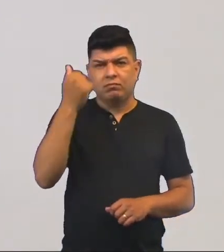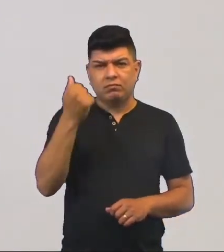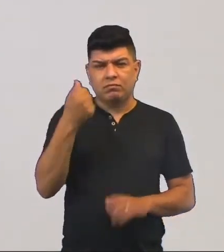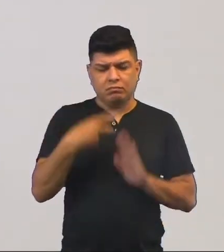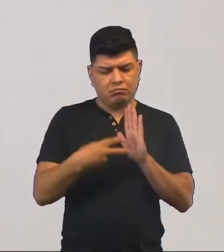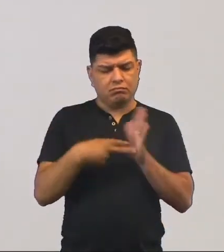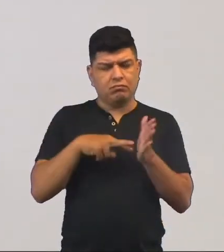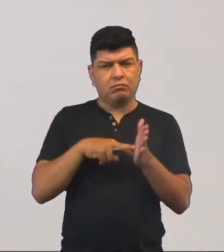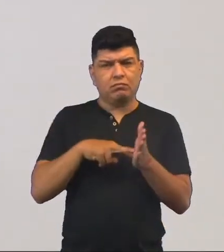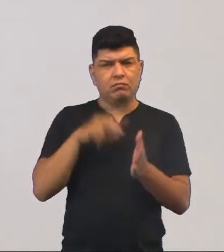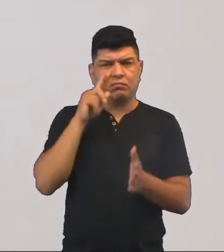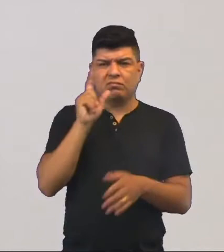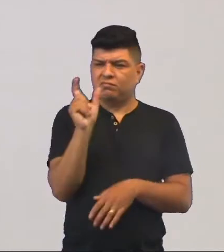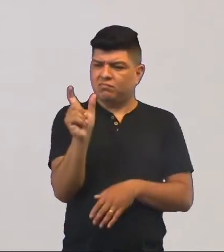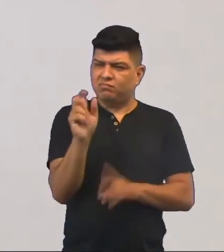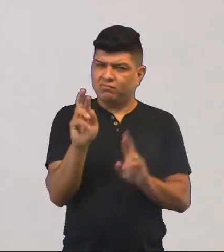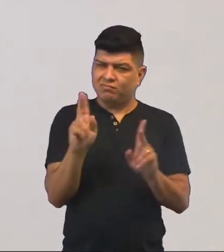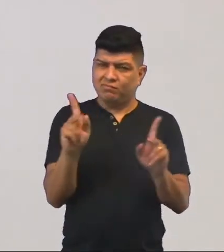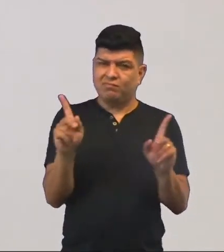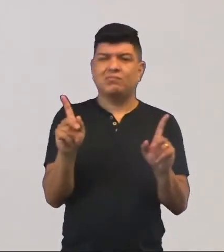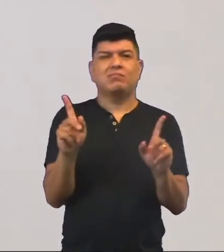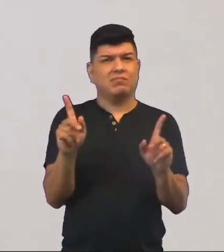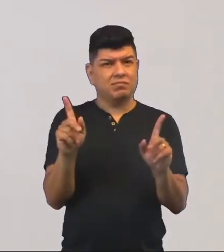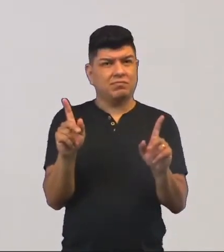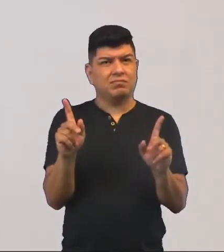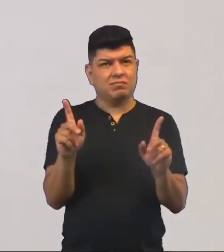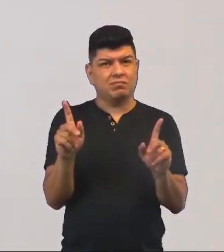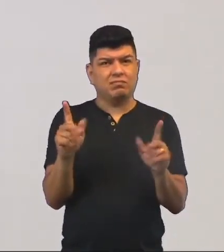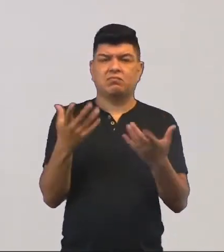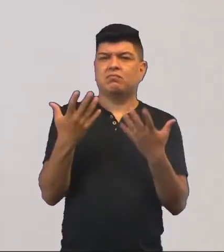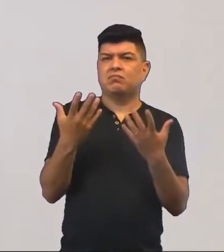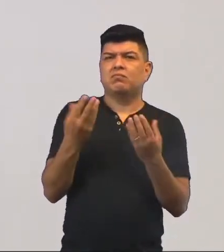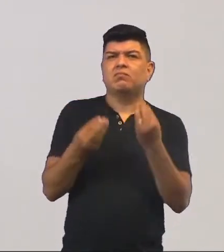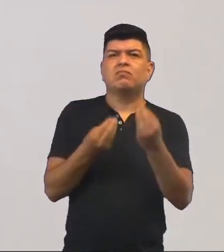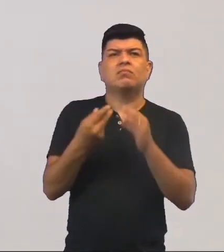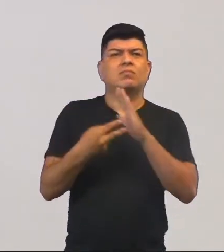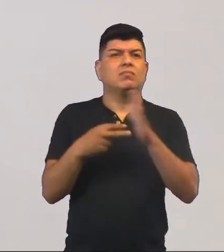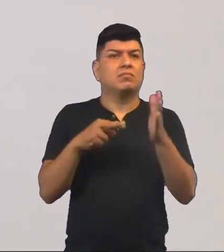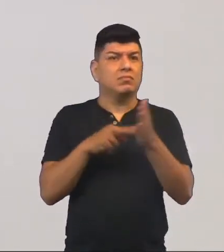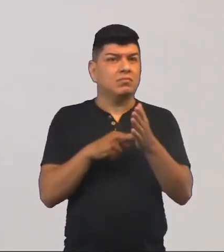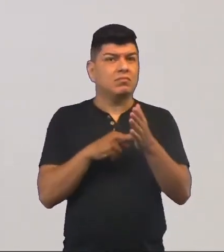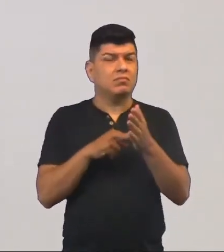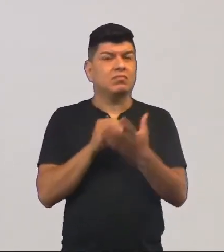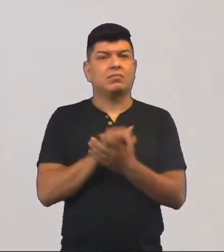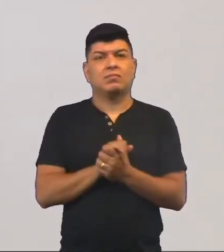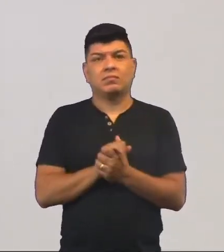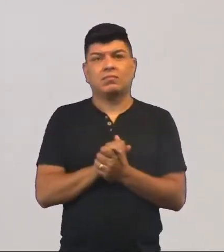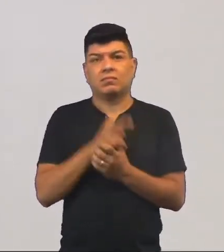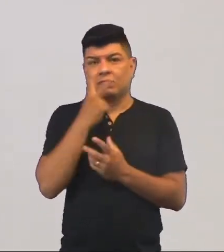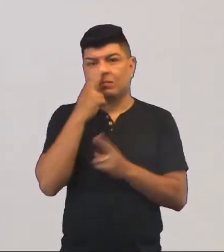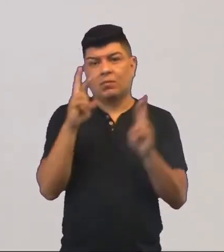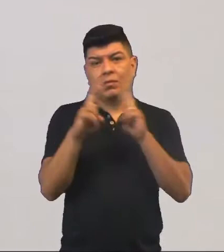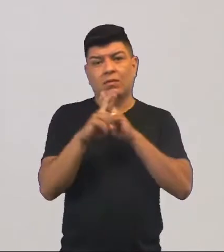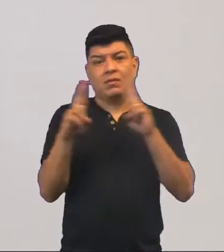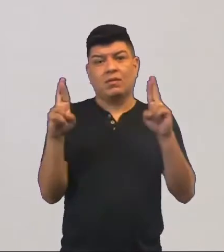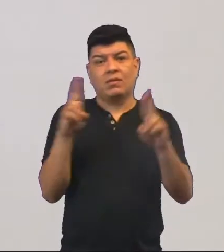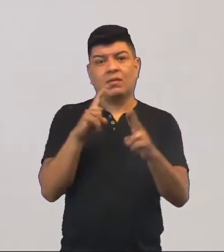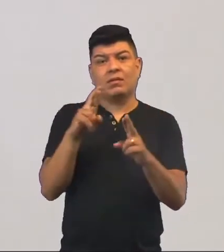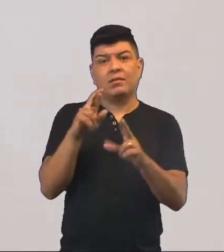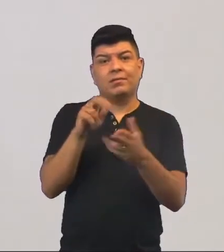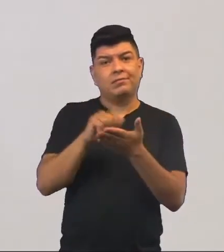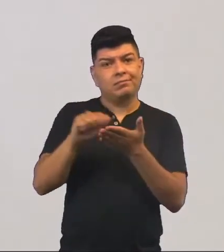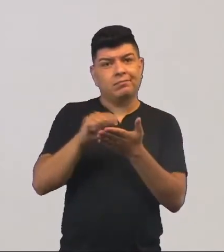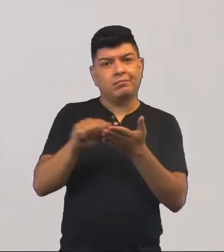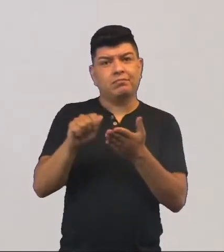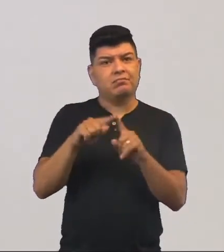viu essa palavra? É uma palavra diferente, né? Pictografia, o que será isso? Está relacionado à grafia,